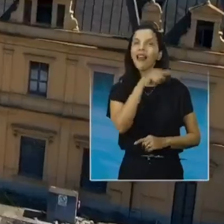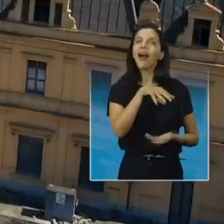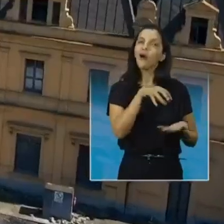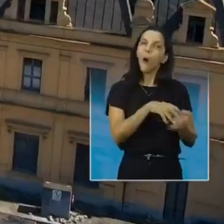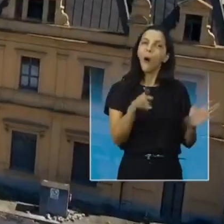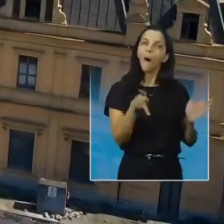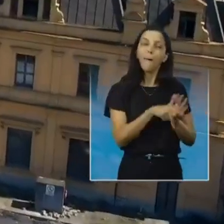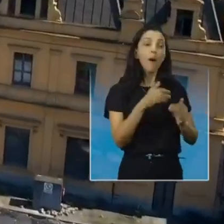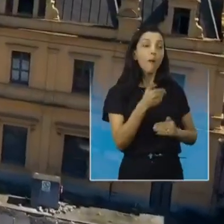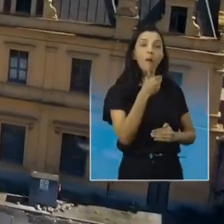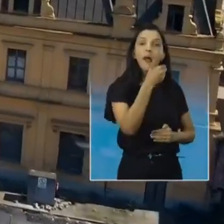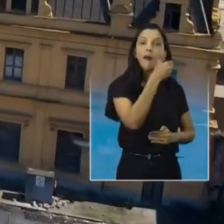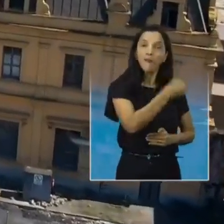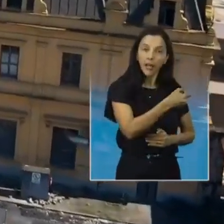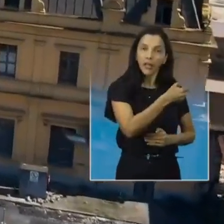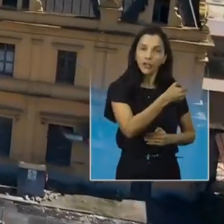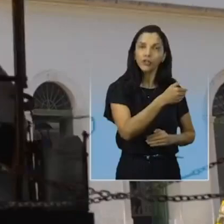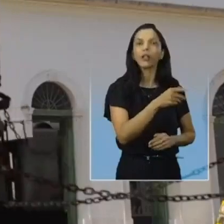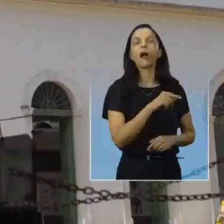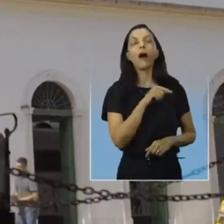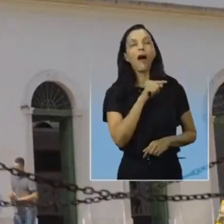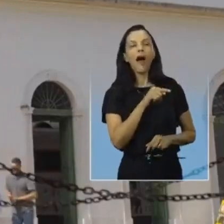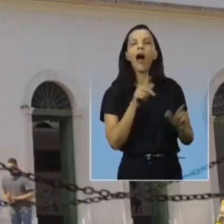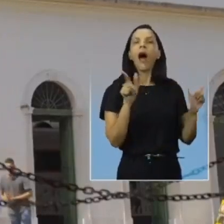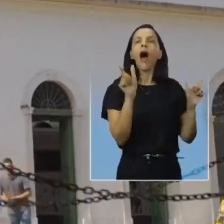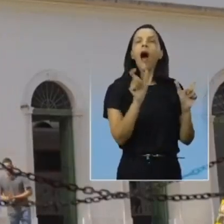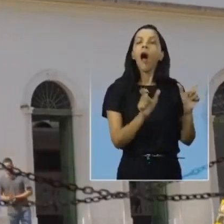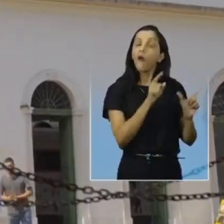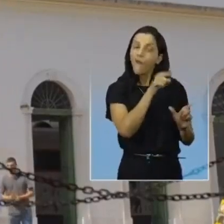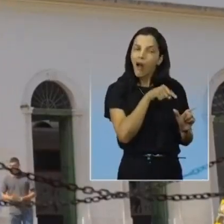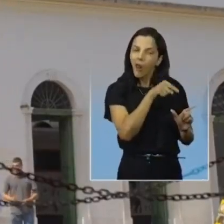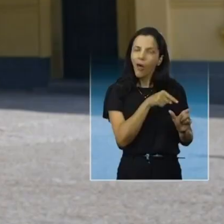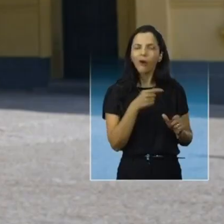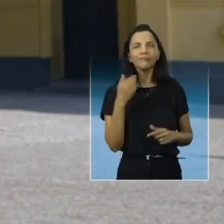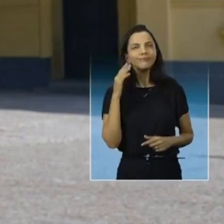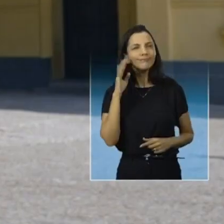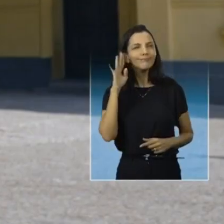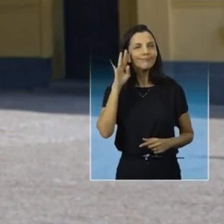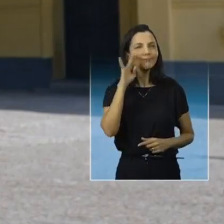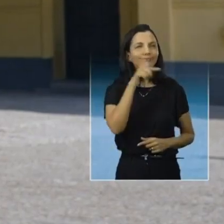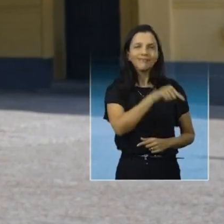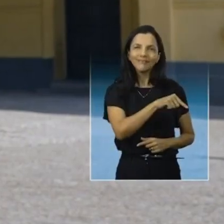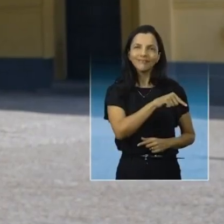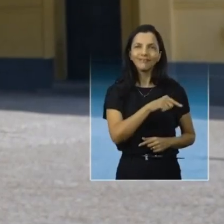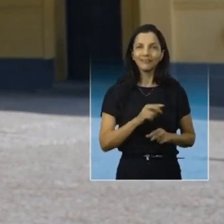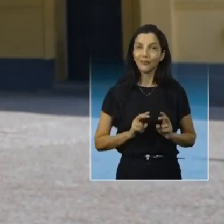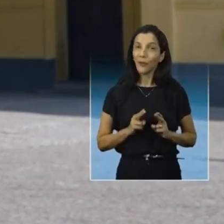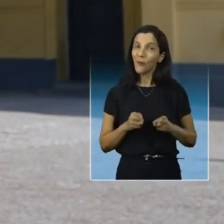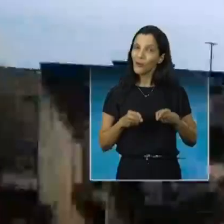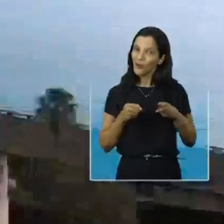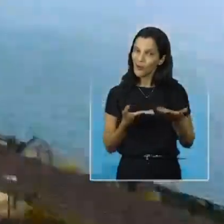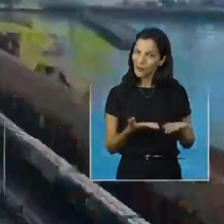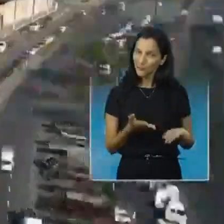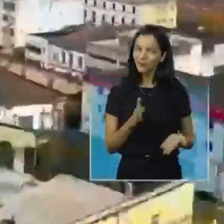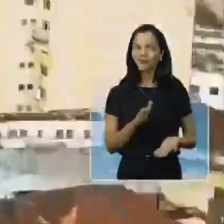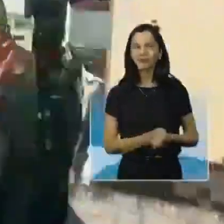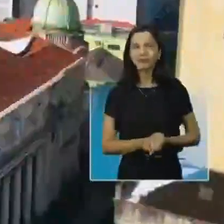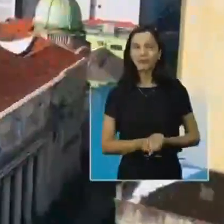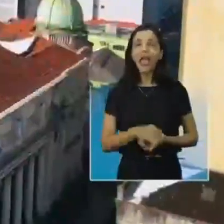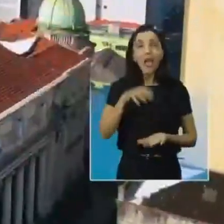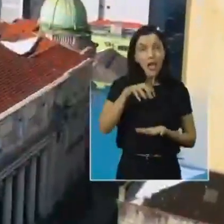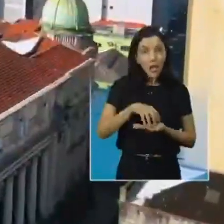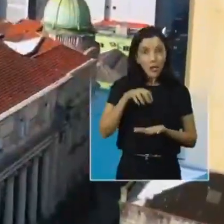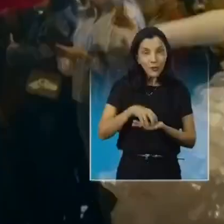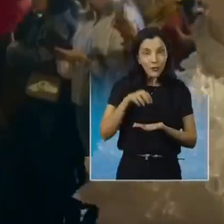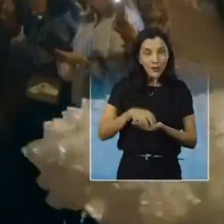Valongo. Bem na frente do museu, dá para embarcar numa verdadeira viagem no tempo, a bordo do bondinho. E no centro